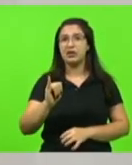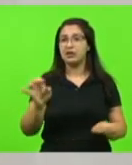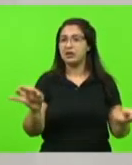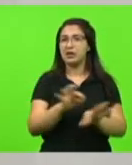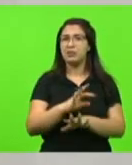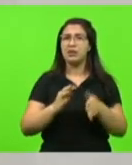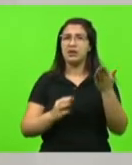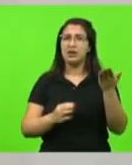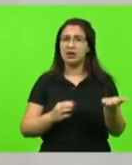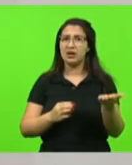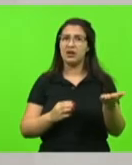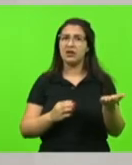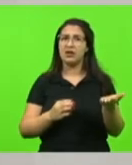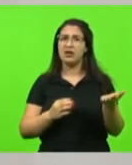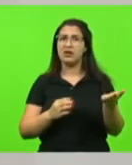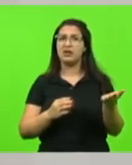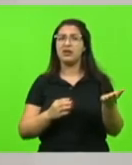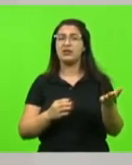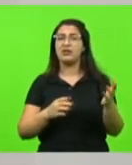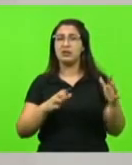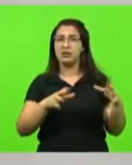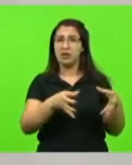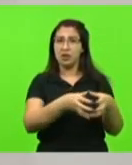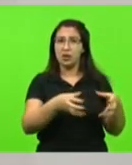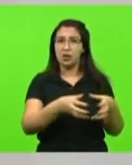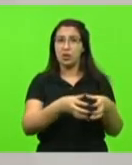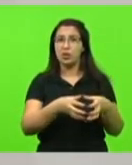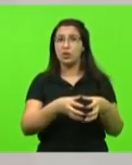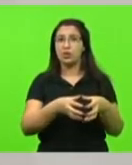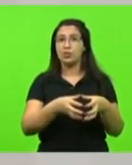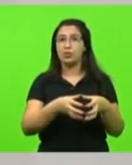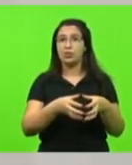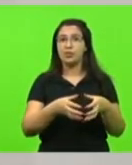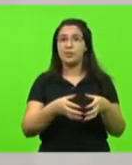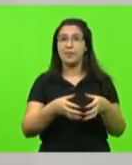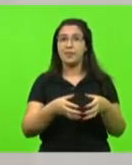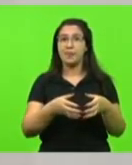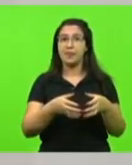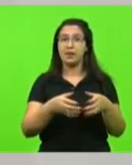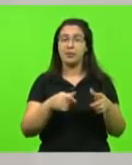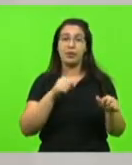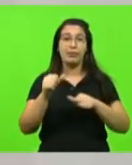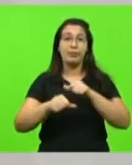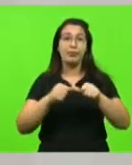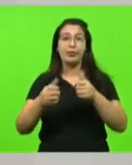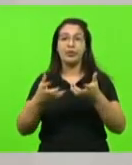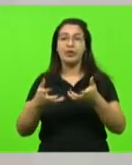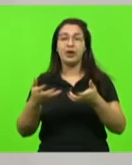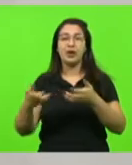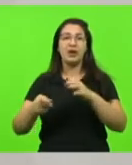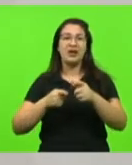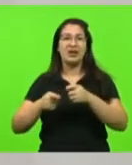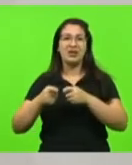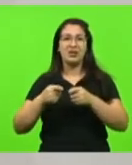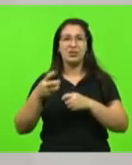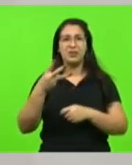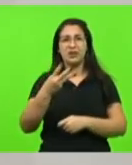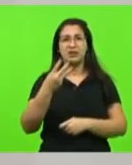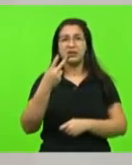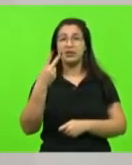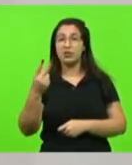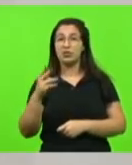economia de 70 bilhões para trazer para Santa Catarina uma economia de 32 bilhões.